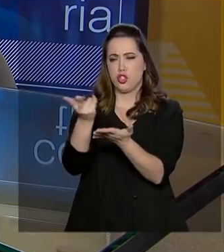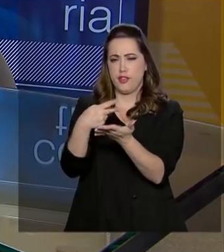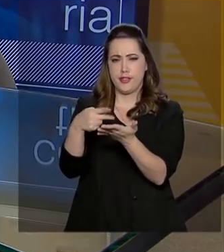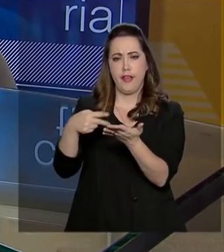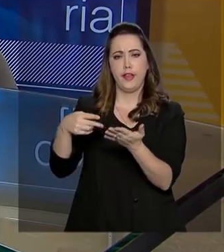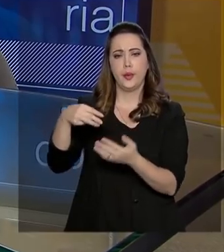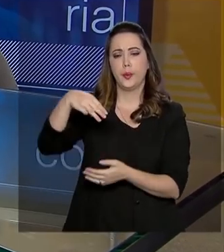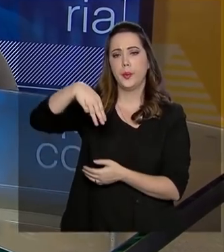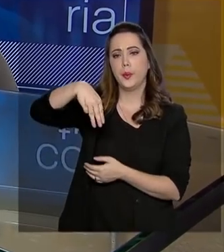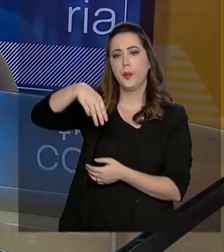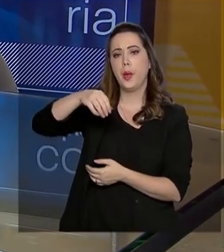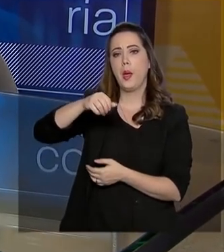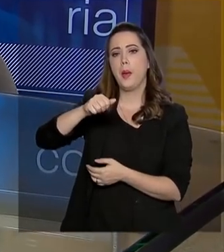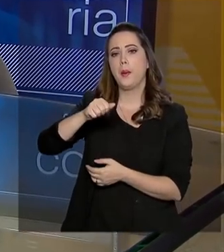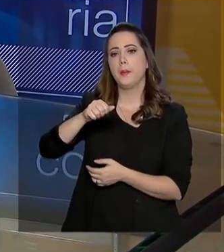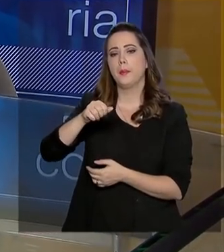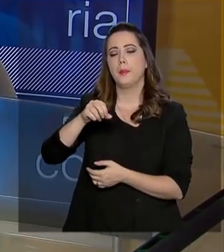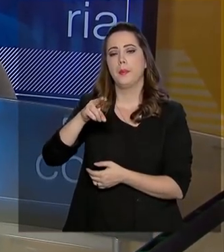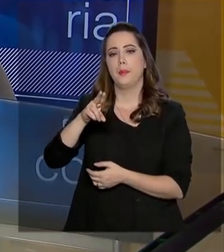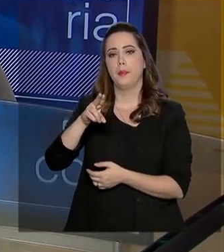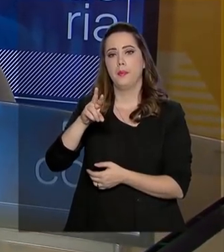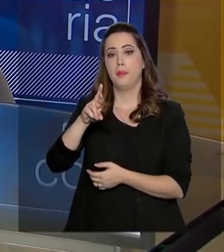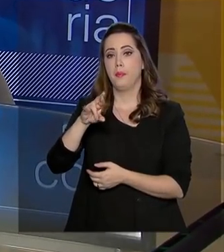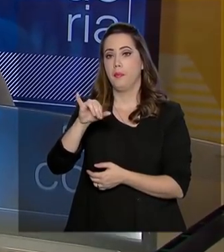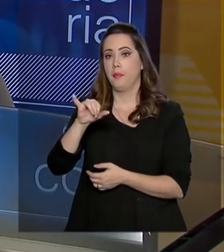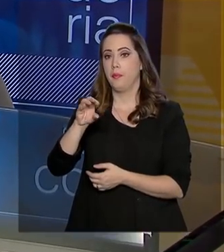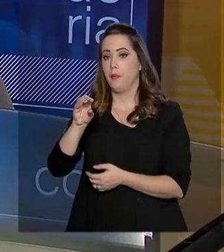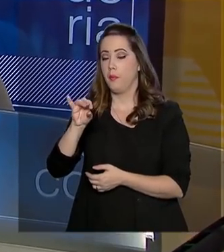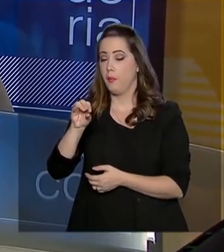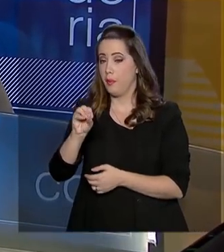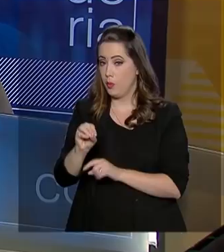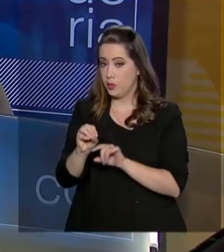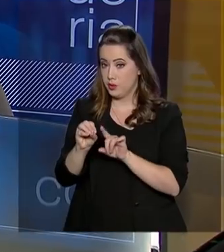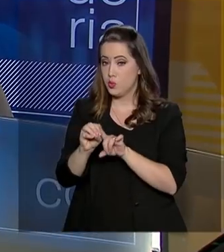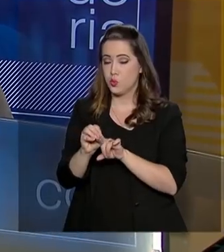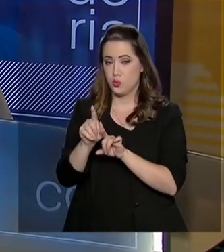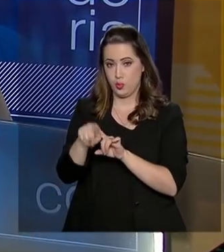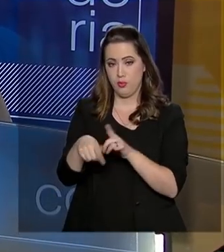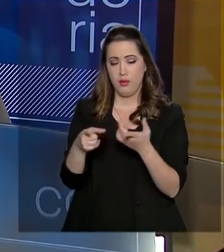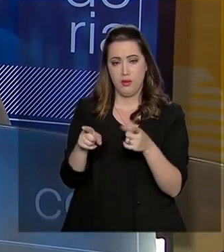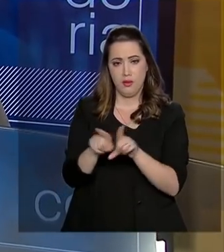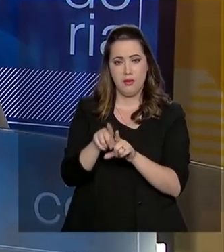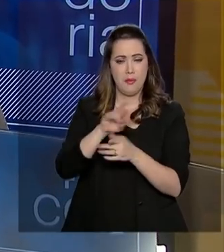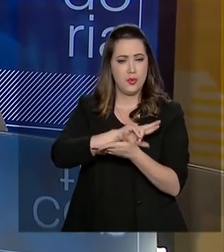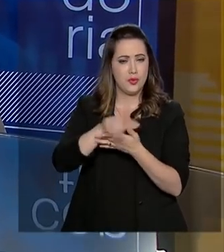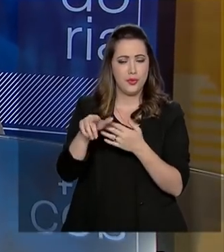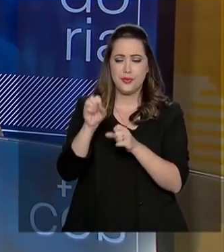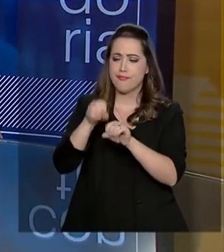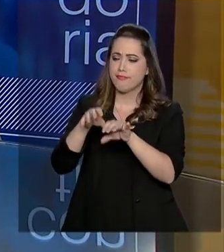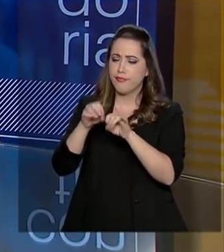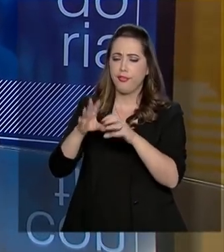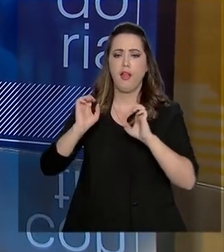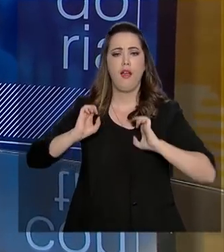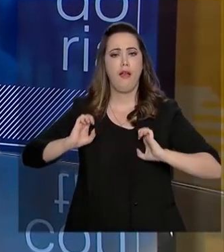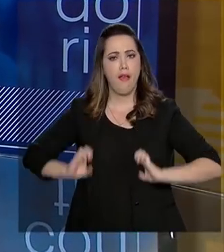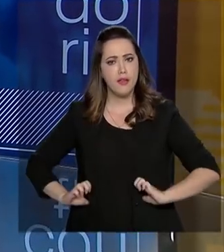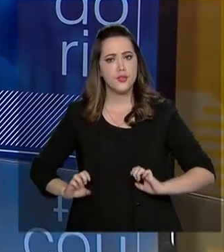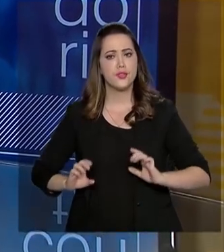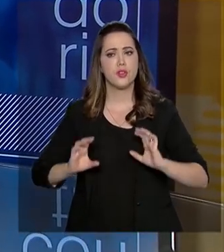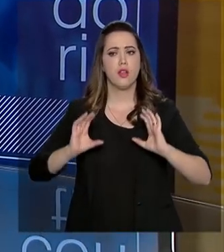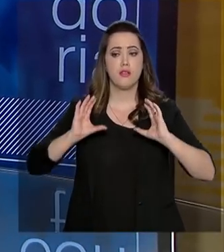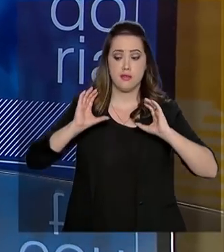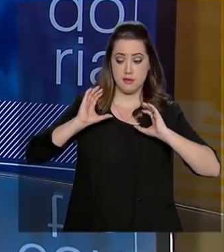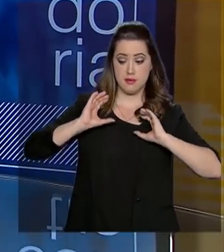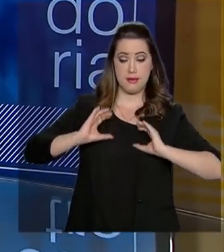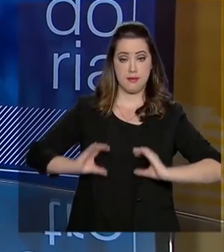didático para auxiliar os professores no ensino da ética, da cidadania, todos esses conceitos que são importantíssimos para a formação ética